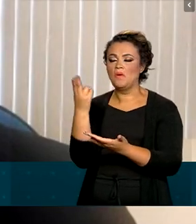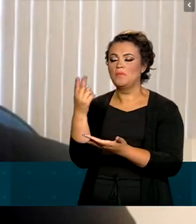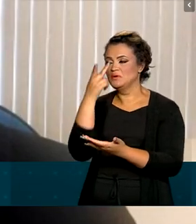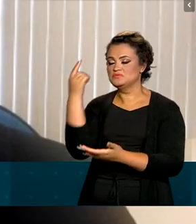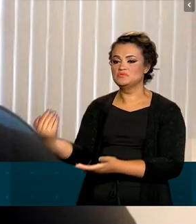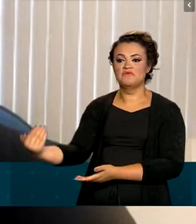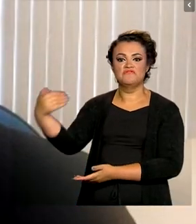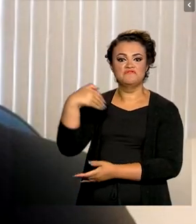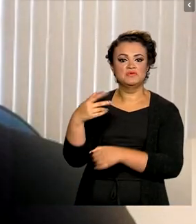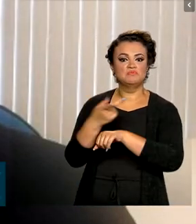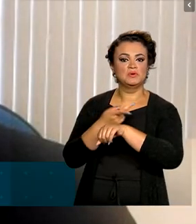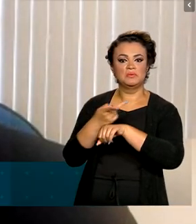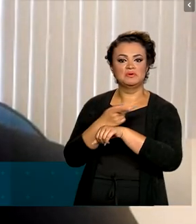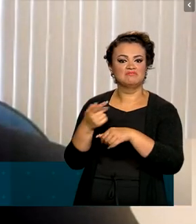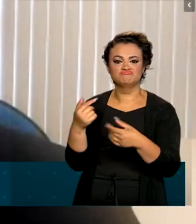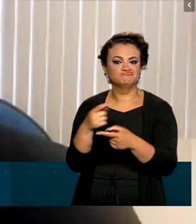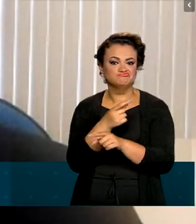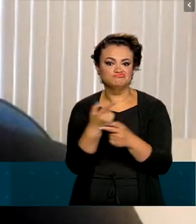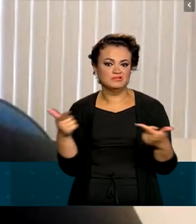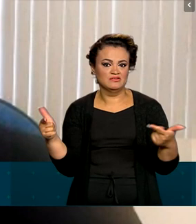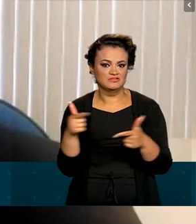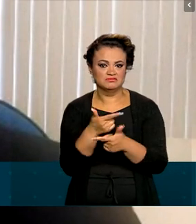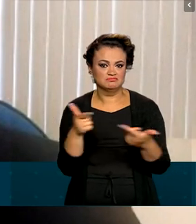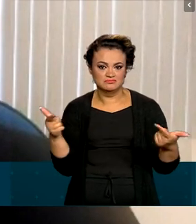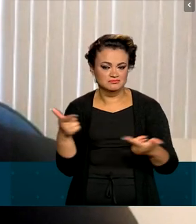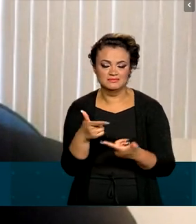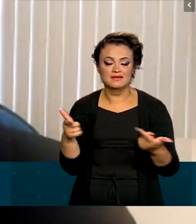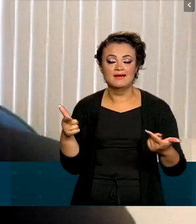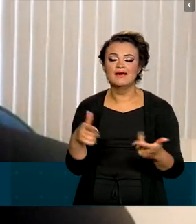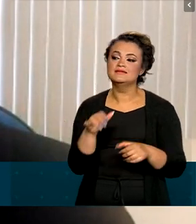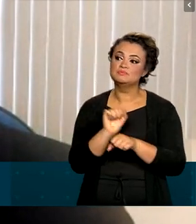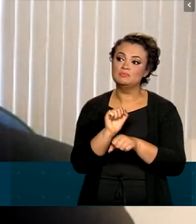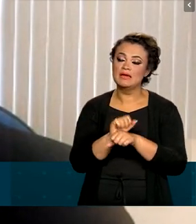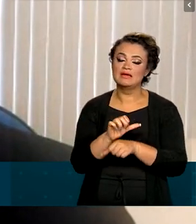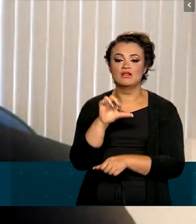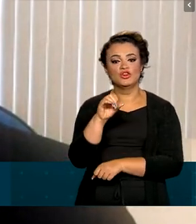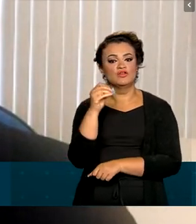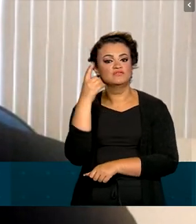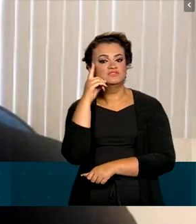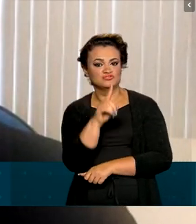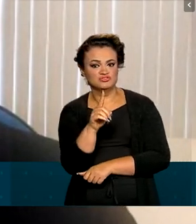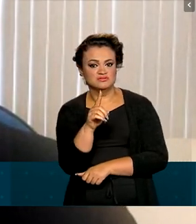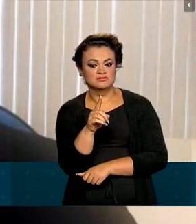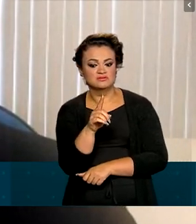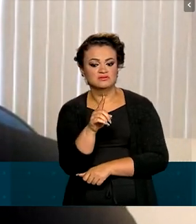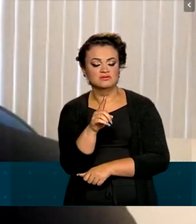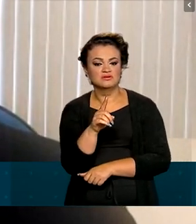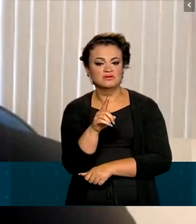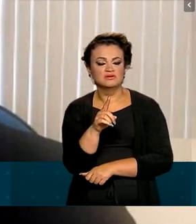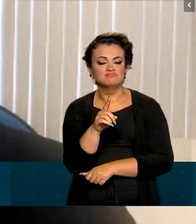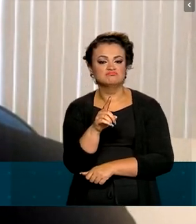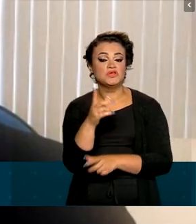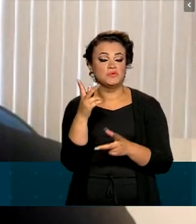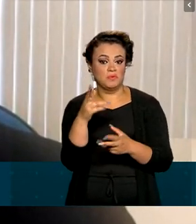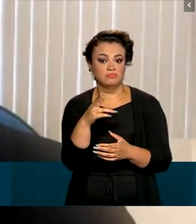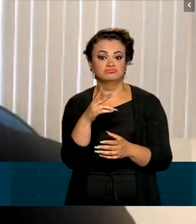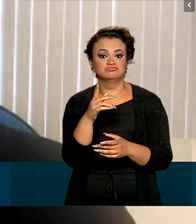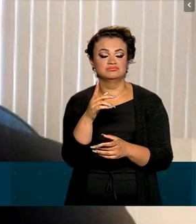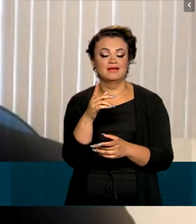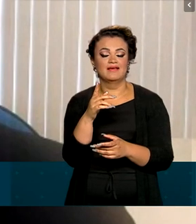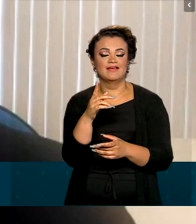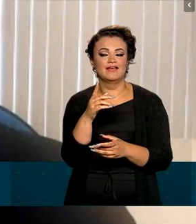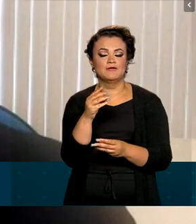possibilidade de entrega ao remetente. Após 90 dias, conforme consta